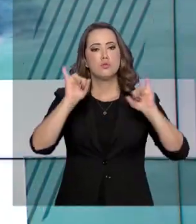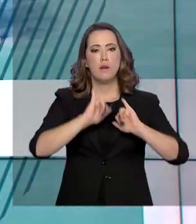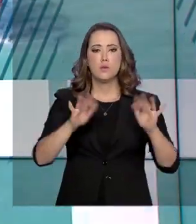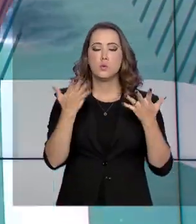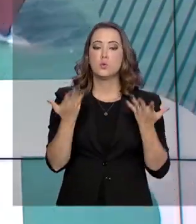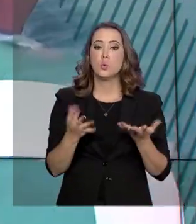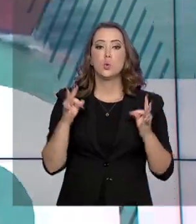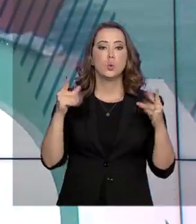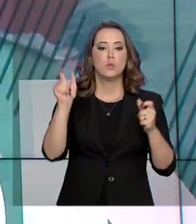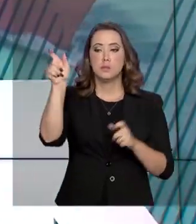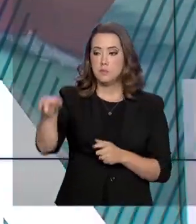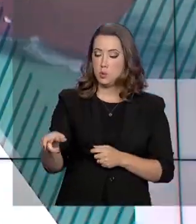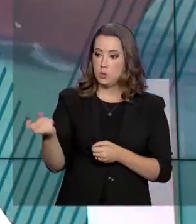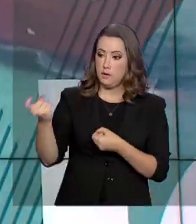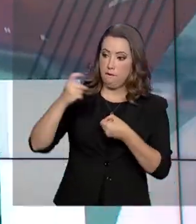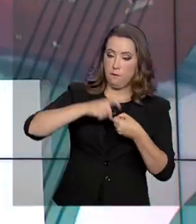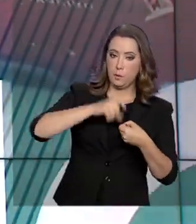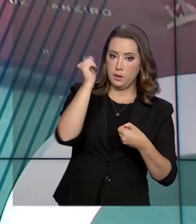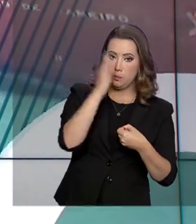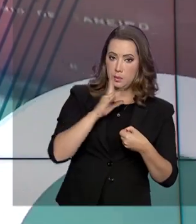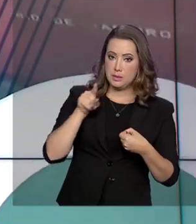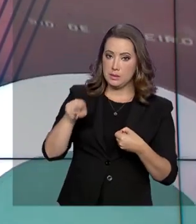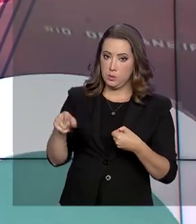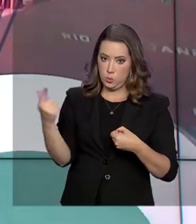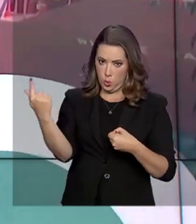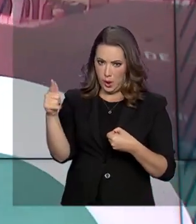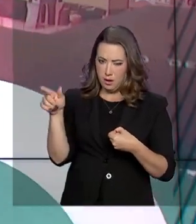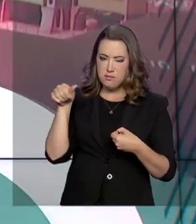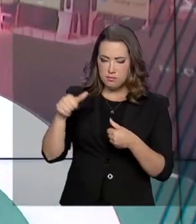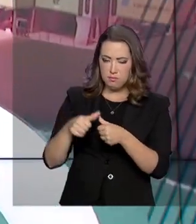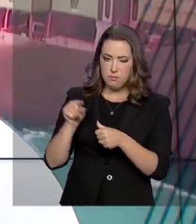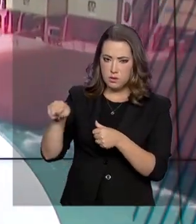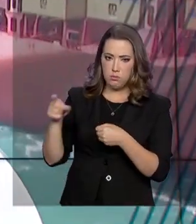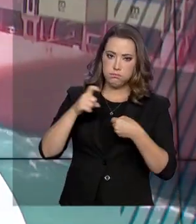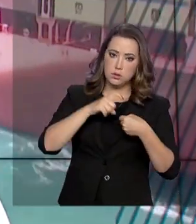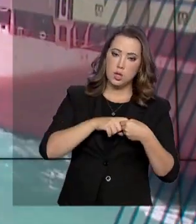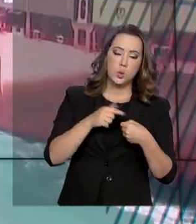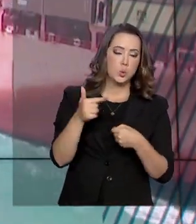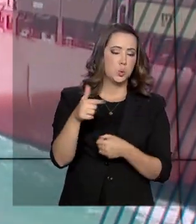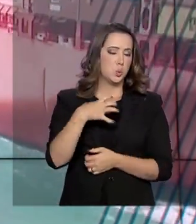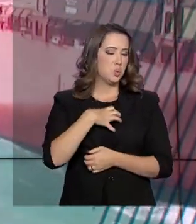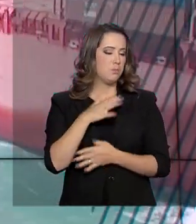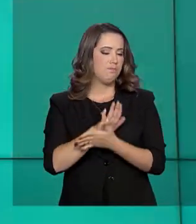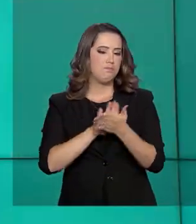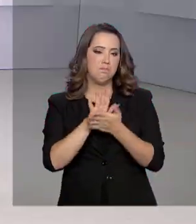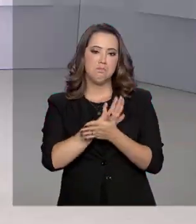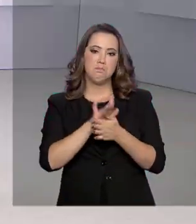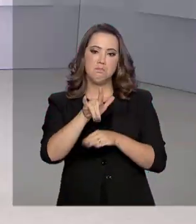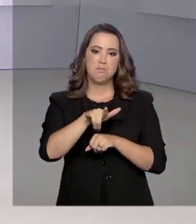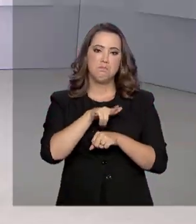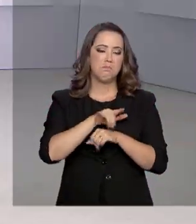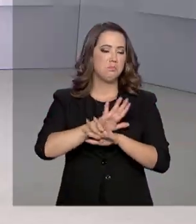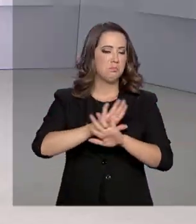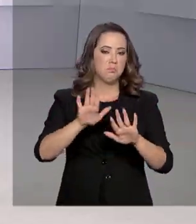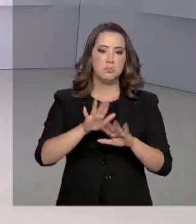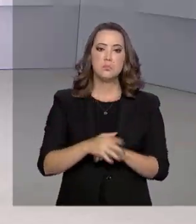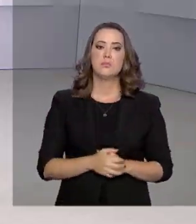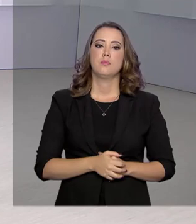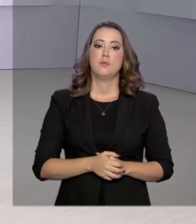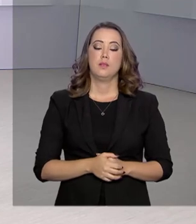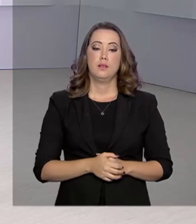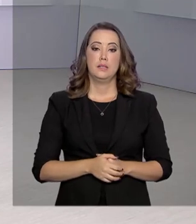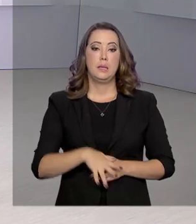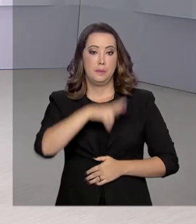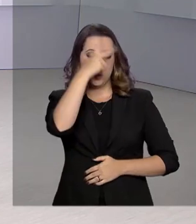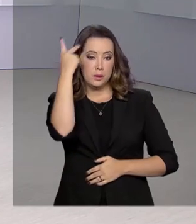repatriados que cumprem quarentena na base aérea de Anápolis permanecem sem sintomas. Quem está em busca